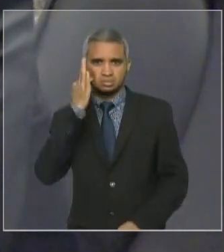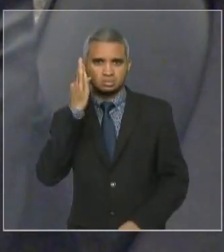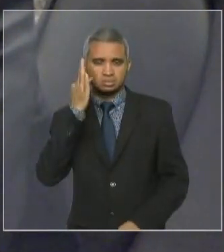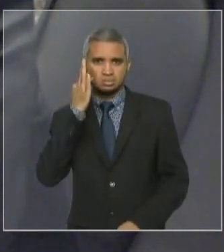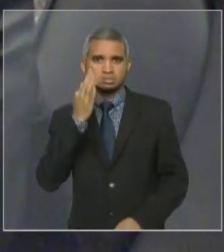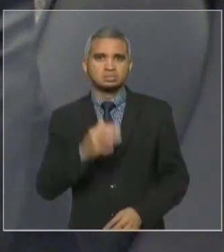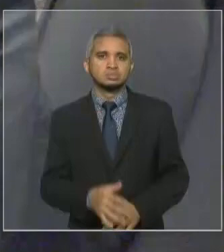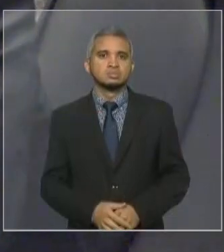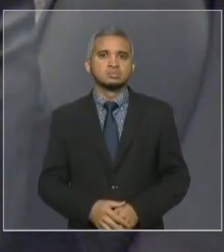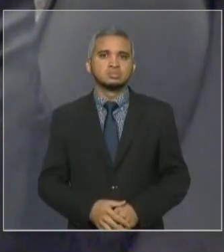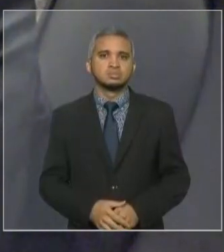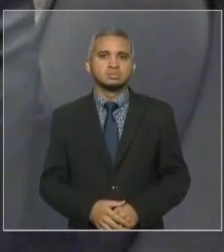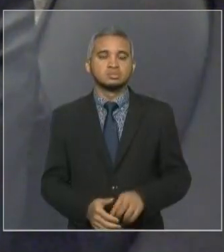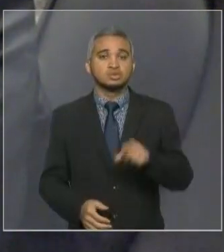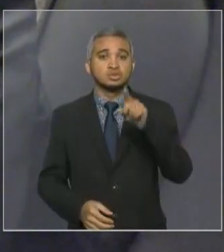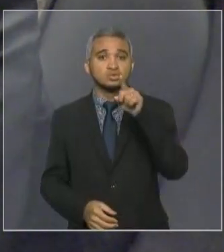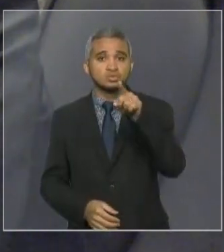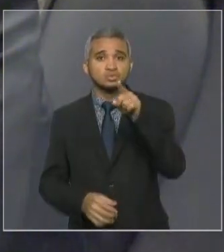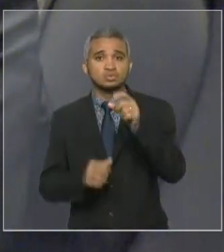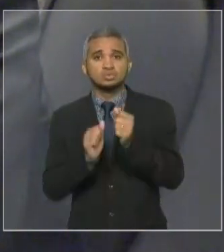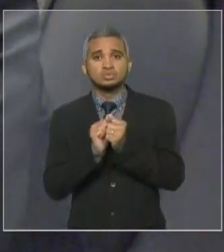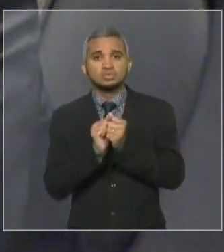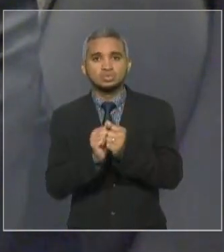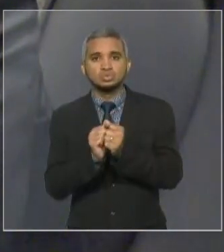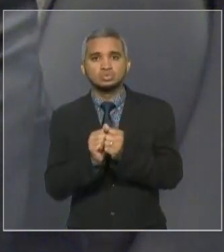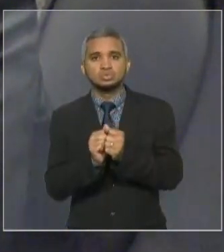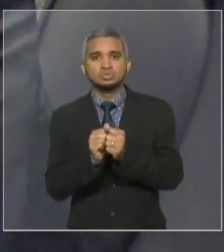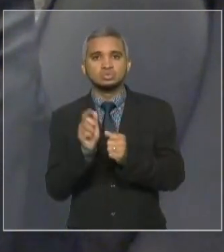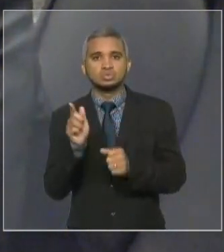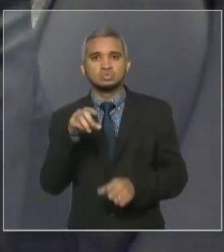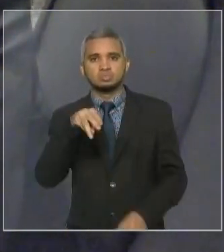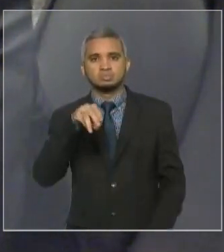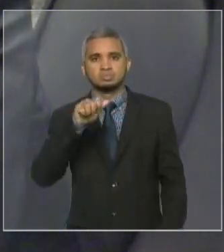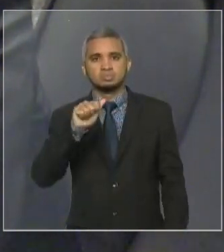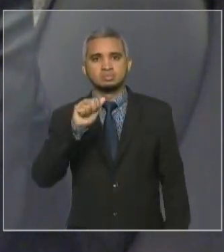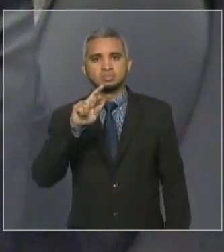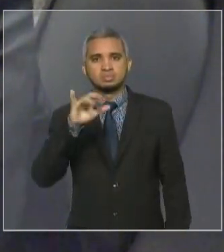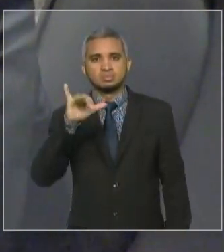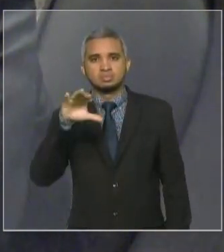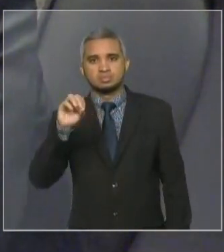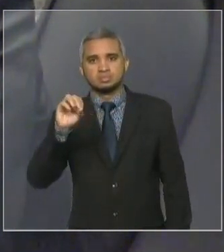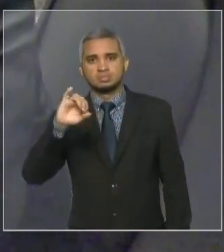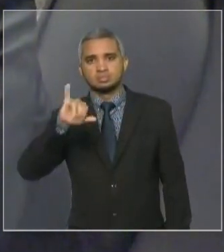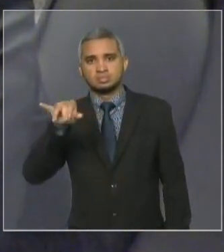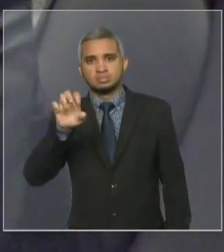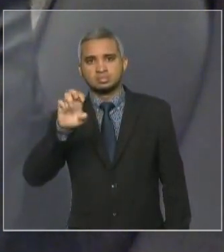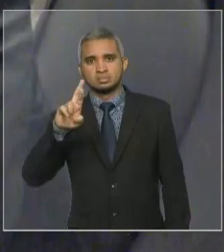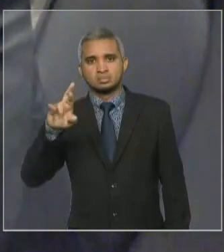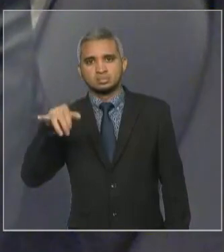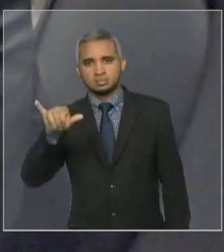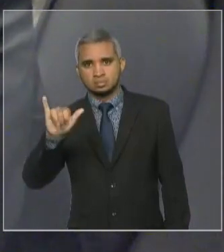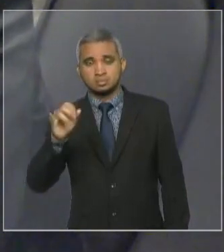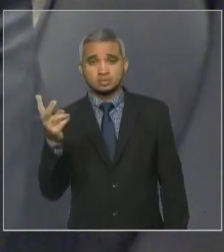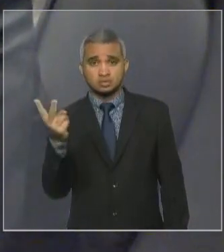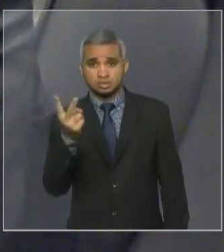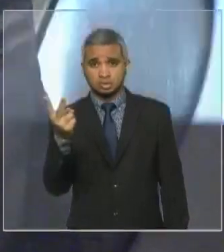ao lado do, hoje, deputado Márcio Gerri, era um dos principais